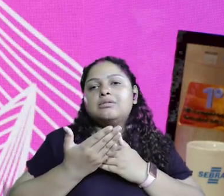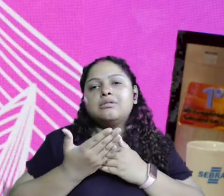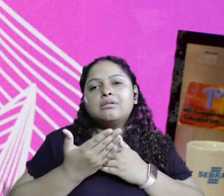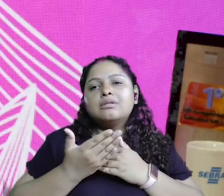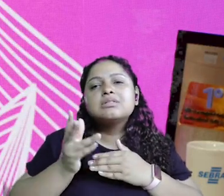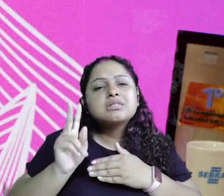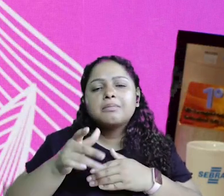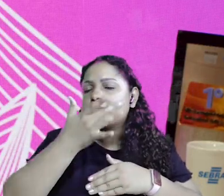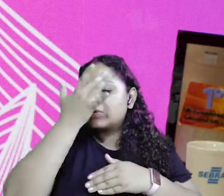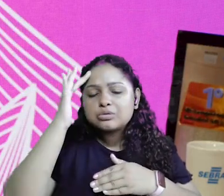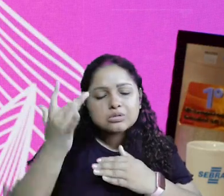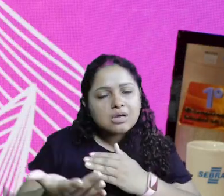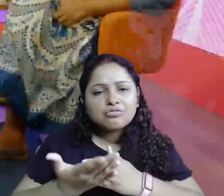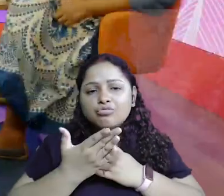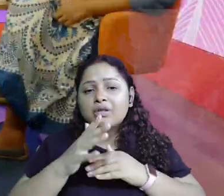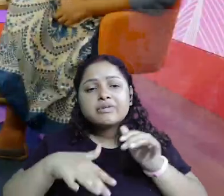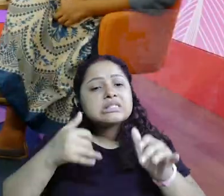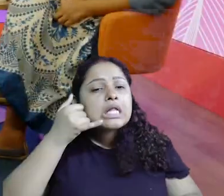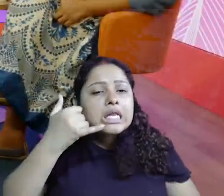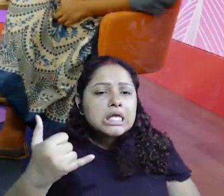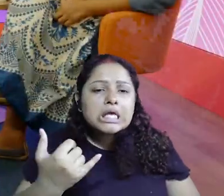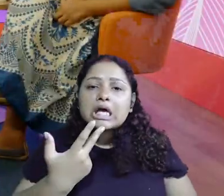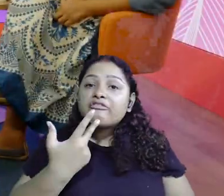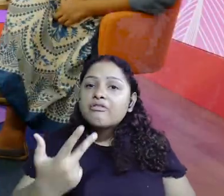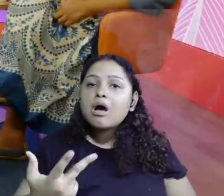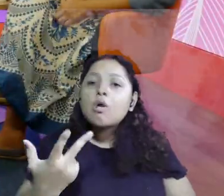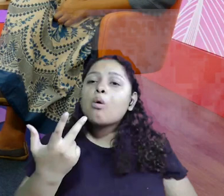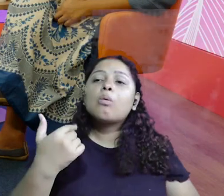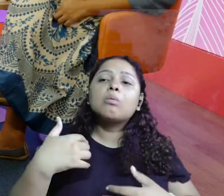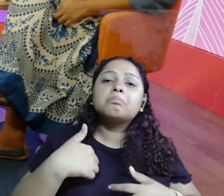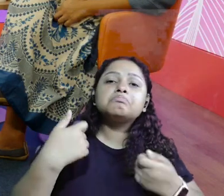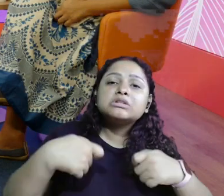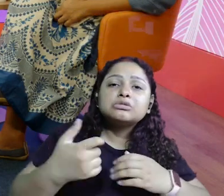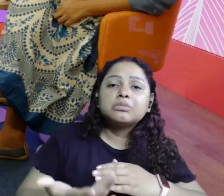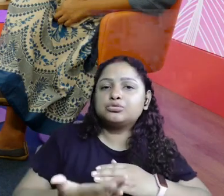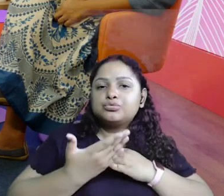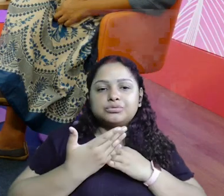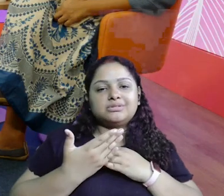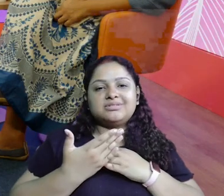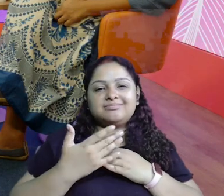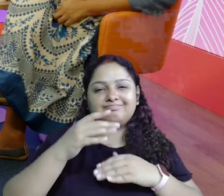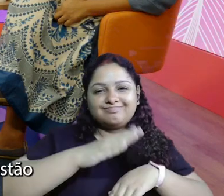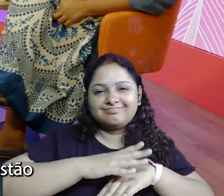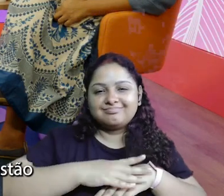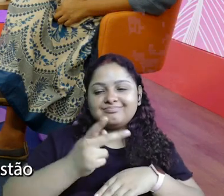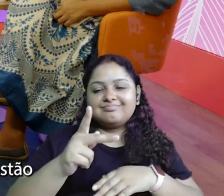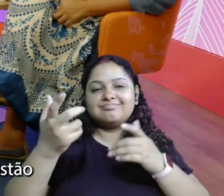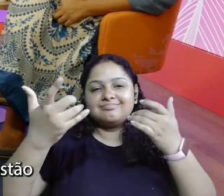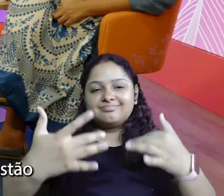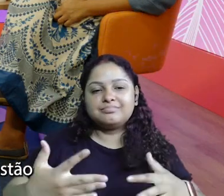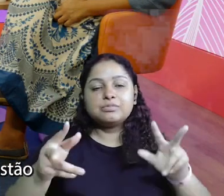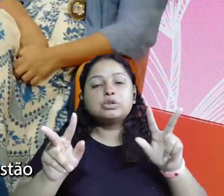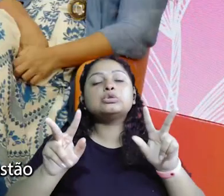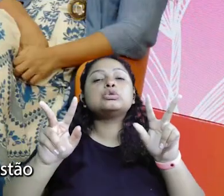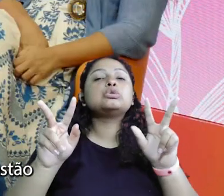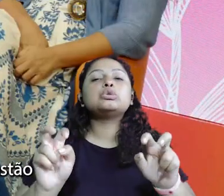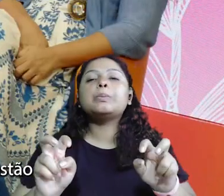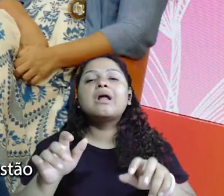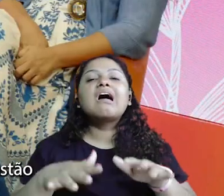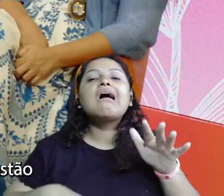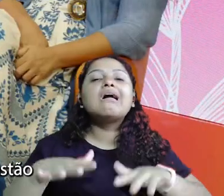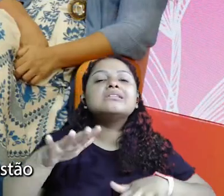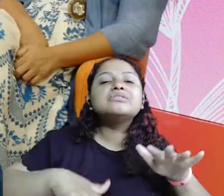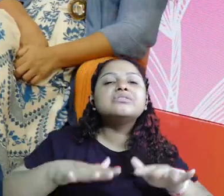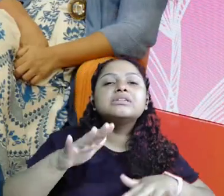sempre tem alguém aberto, né? É só você dar uma ligação, é só você falar a sua dor. Sim. Aninha, você falou antes sobre essa